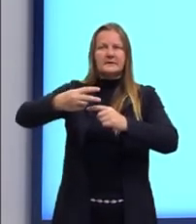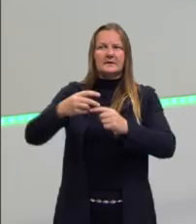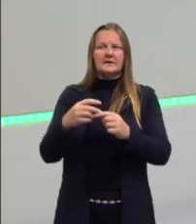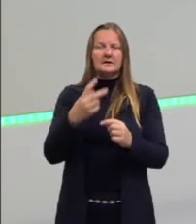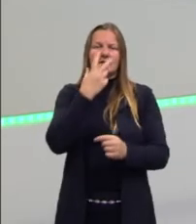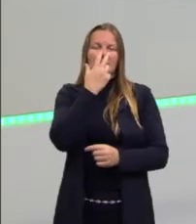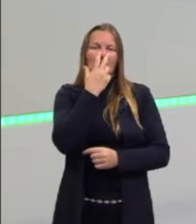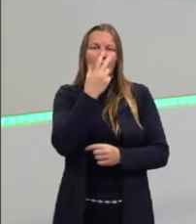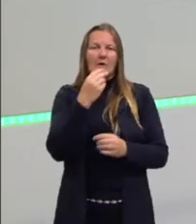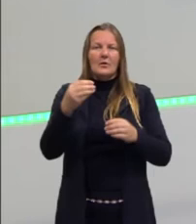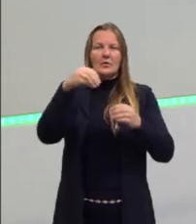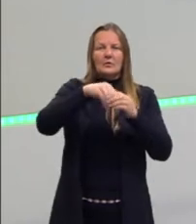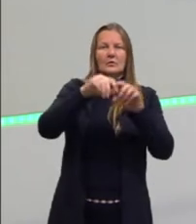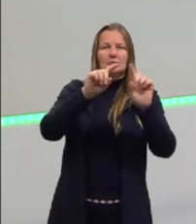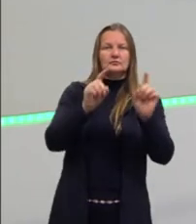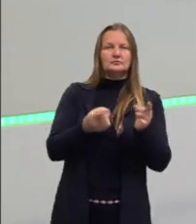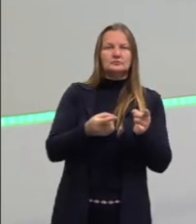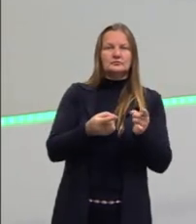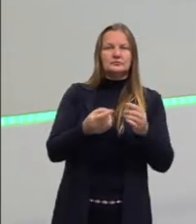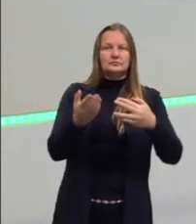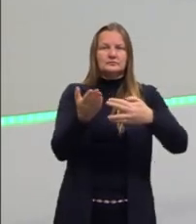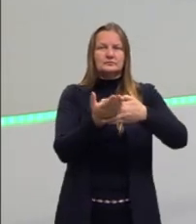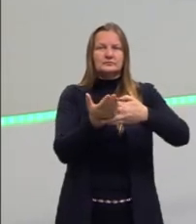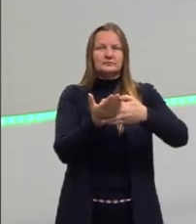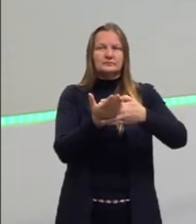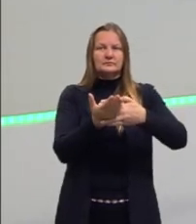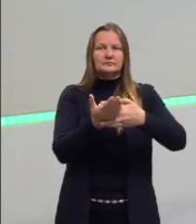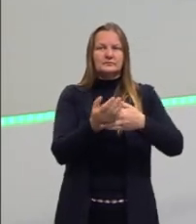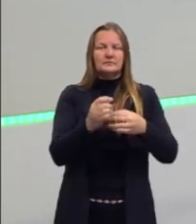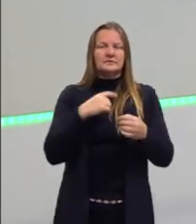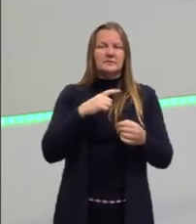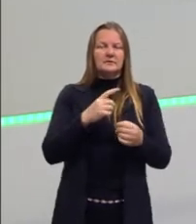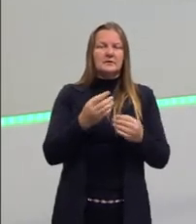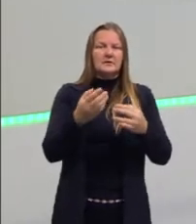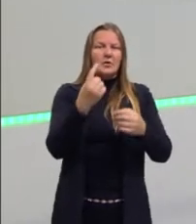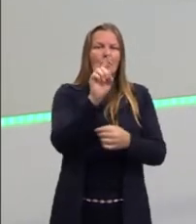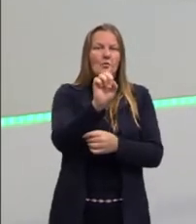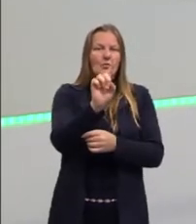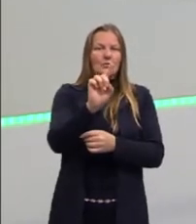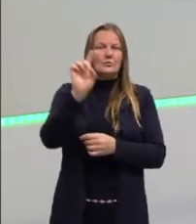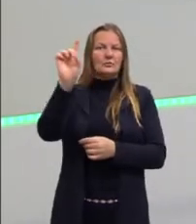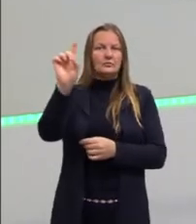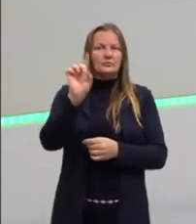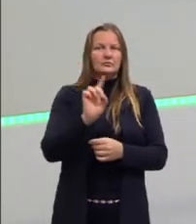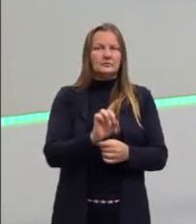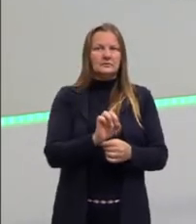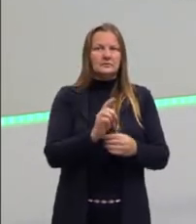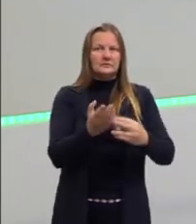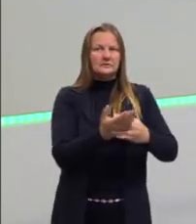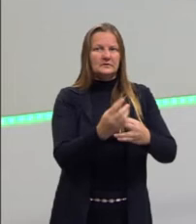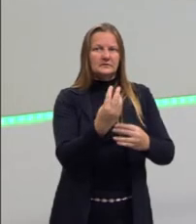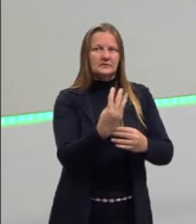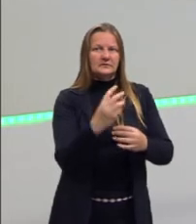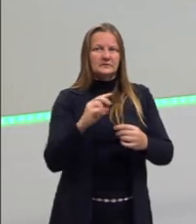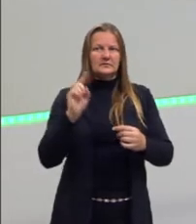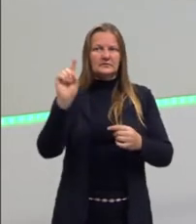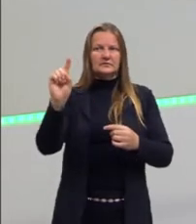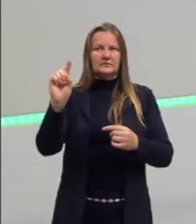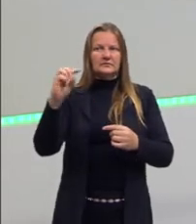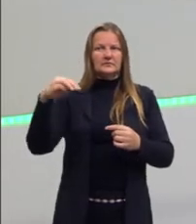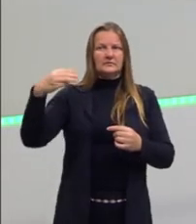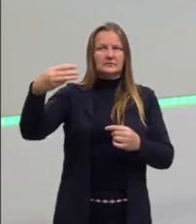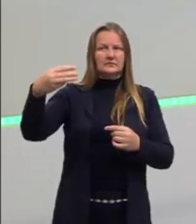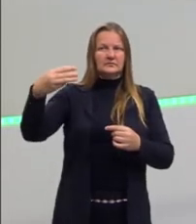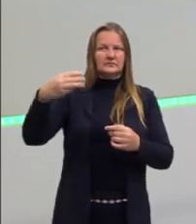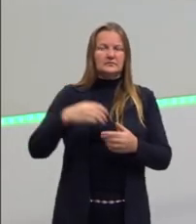igual ao valor ali do intervalo, né? No intervalo 1, o expoente era 1. No intervalo 3, o expoente vai ser o 3.